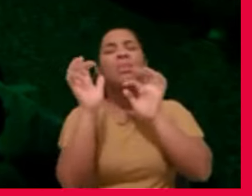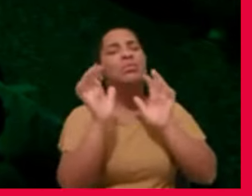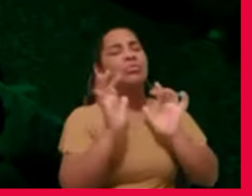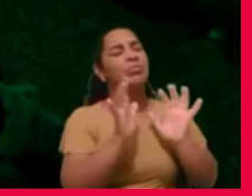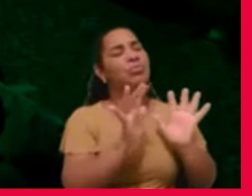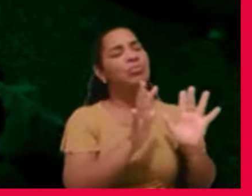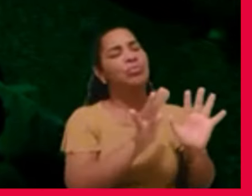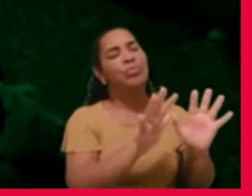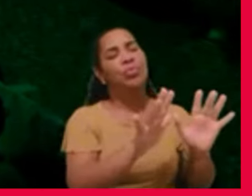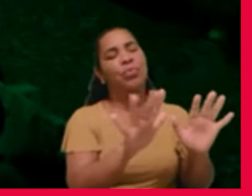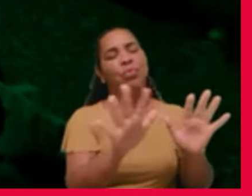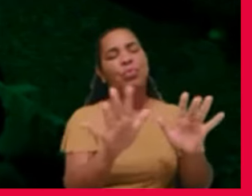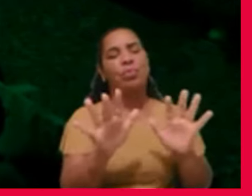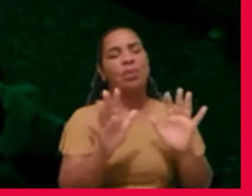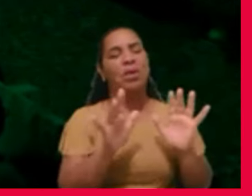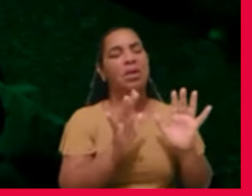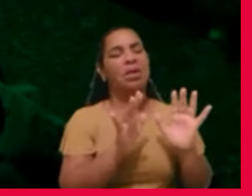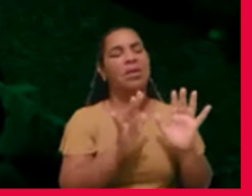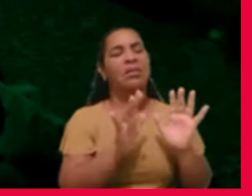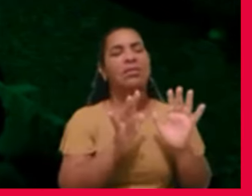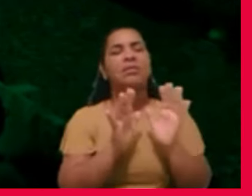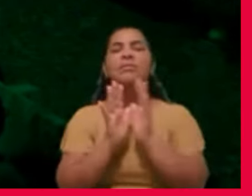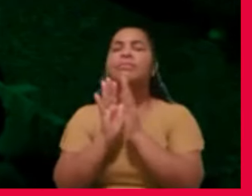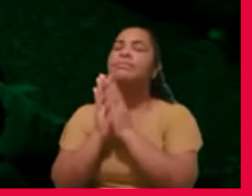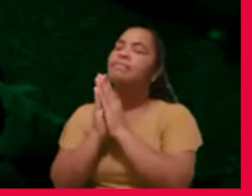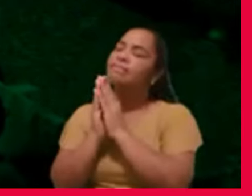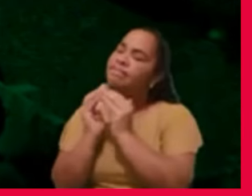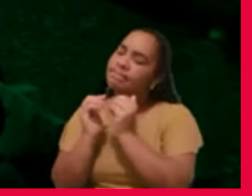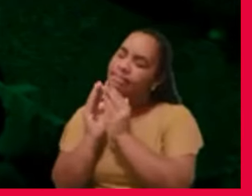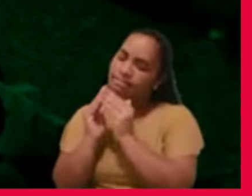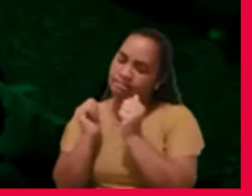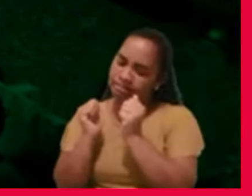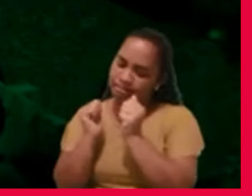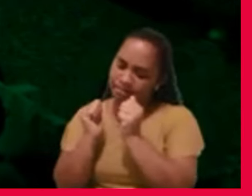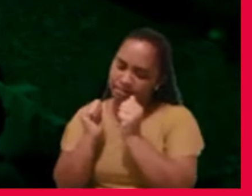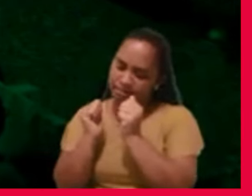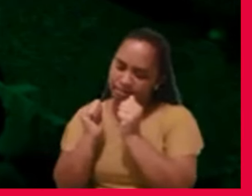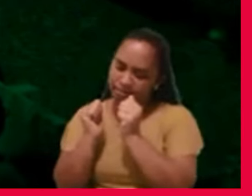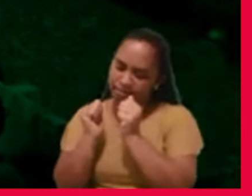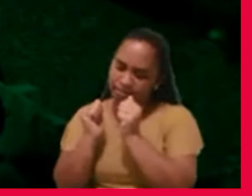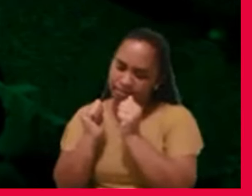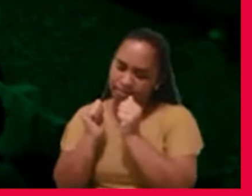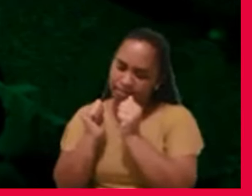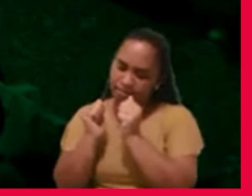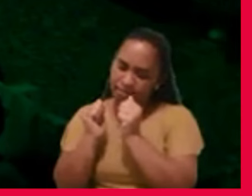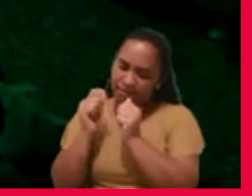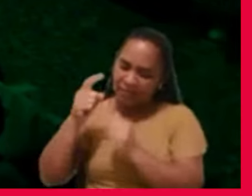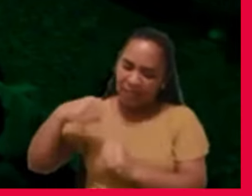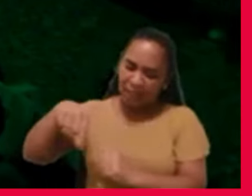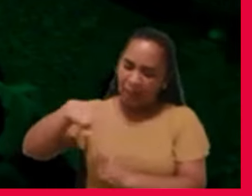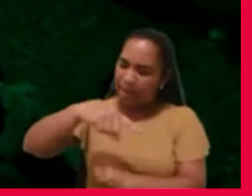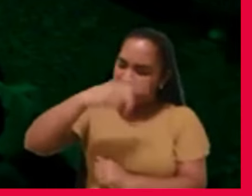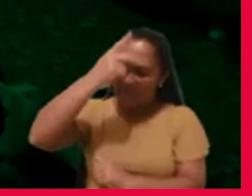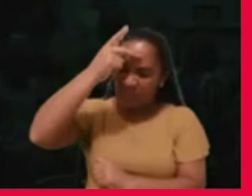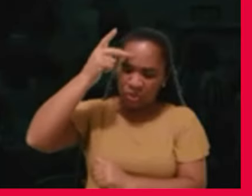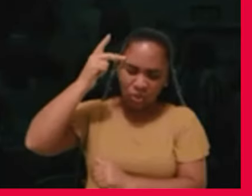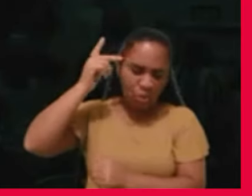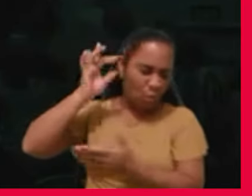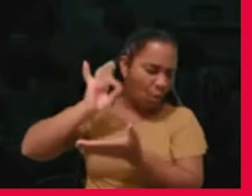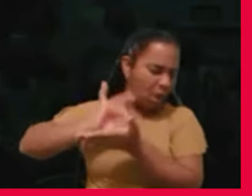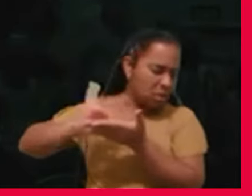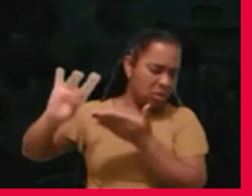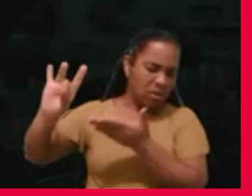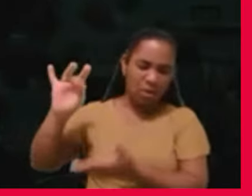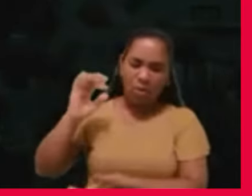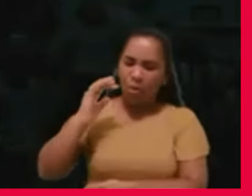Pedimos-te por aqueles que não gostam de nós, que nos